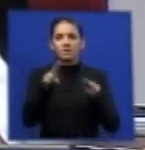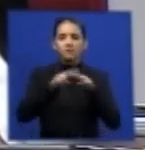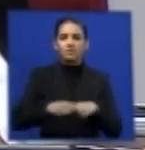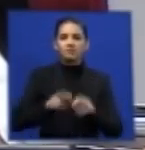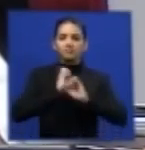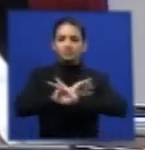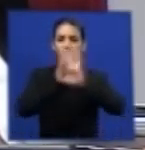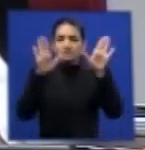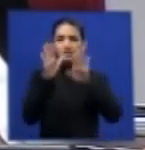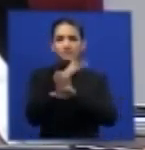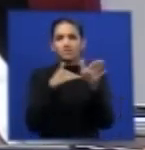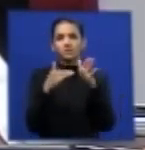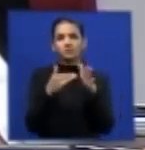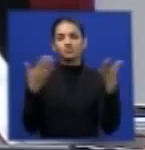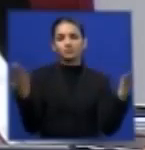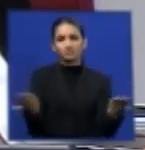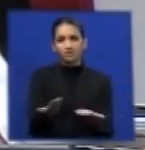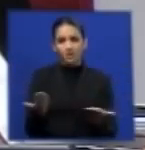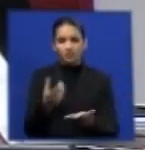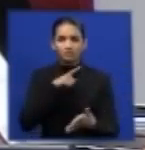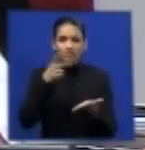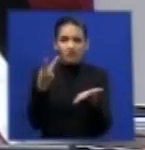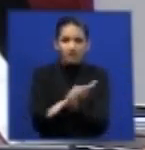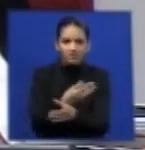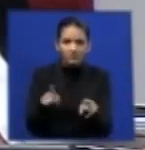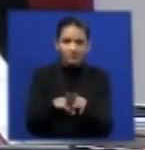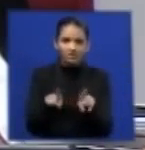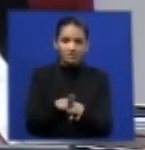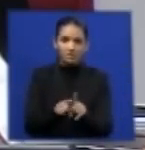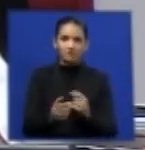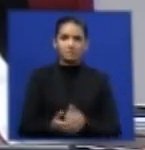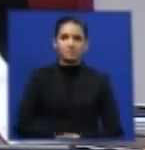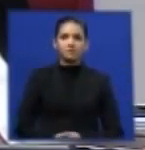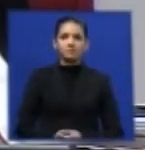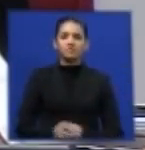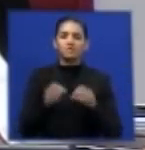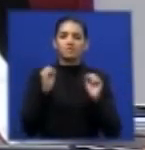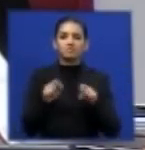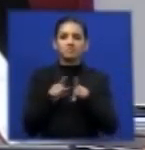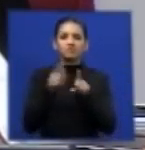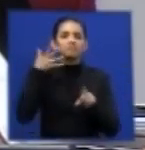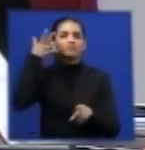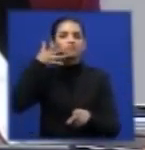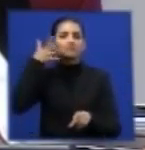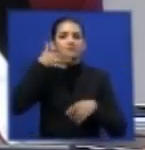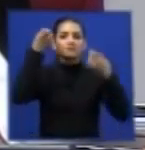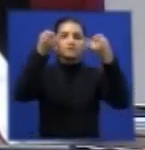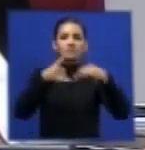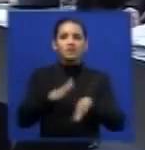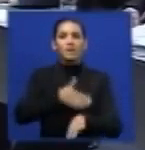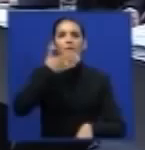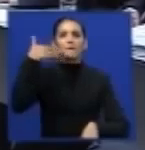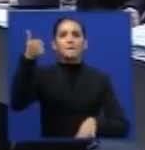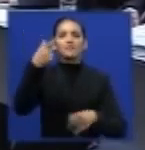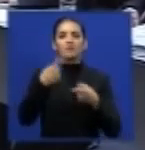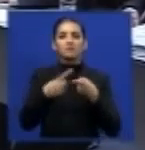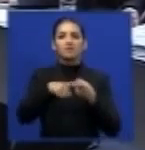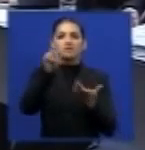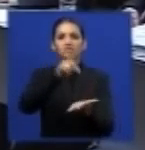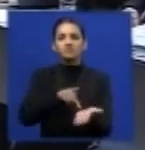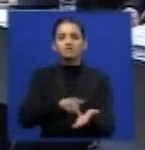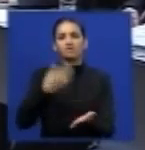a partir deste conhecimento técnico que vossas senhorias tiveram a gentileza de trazer contribuindo para que realmente nós